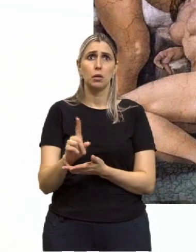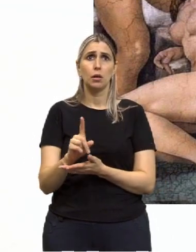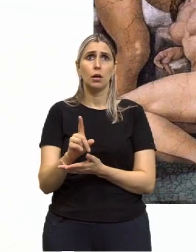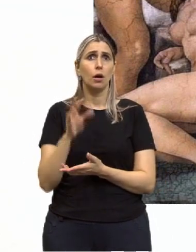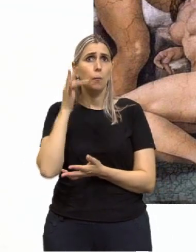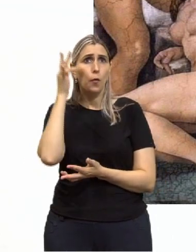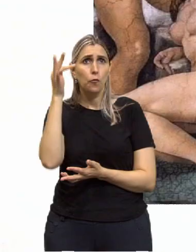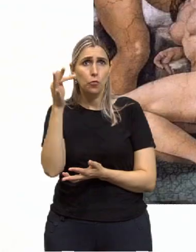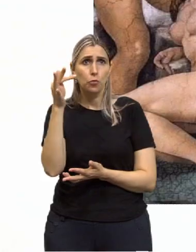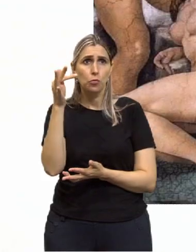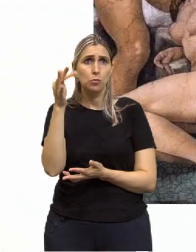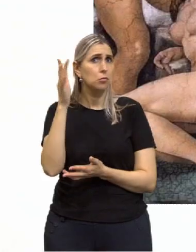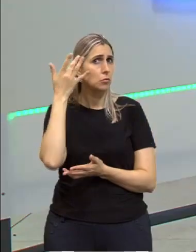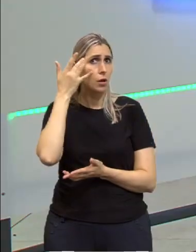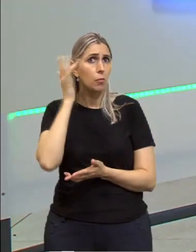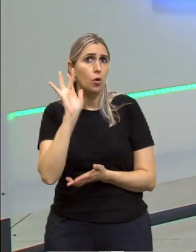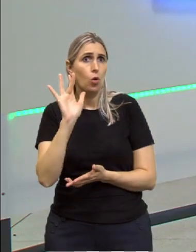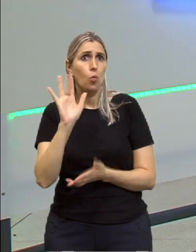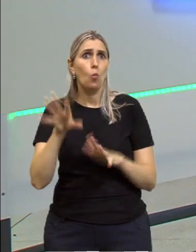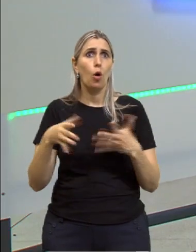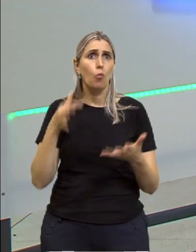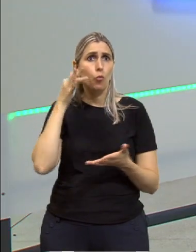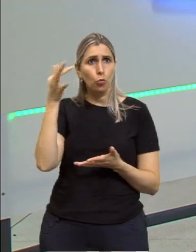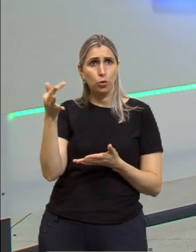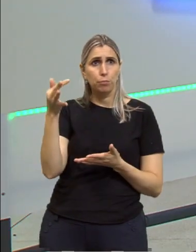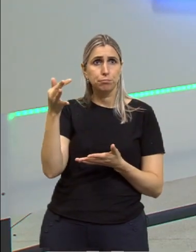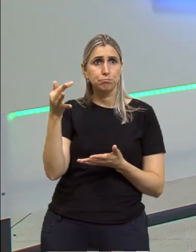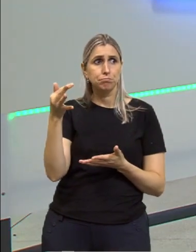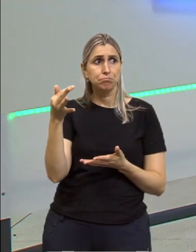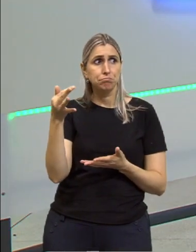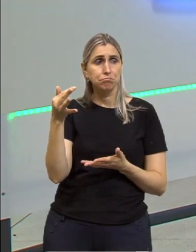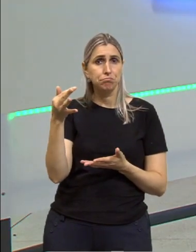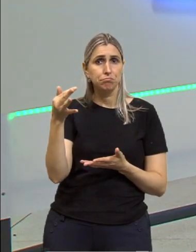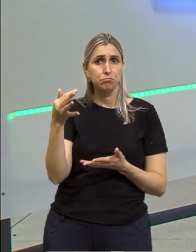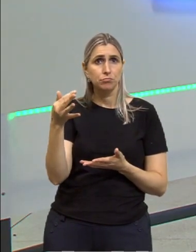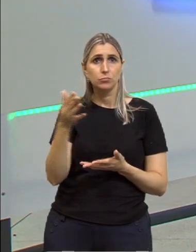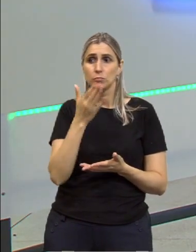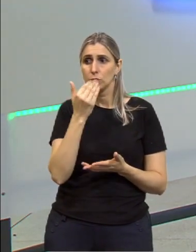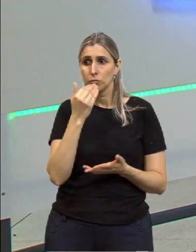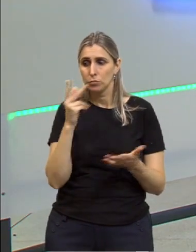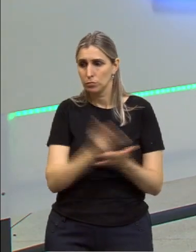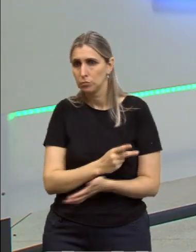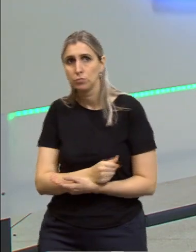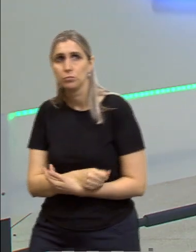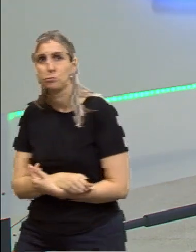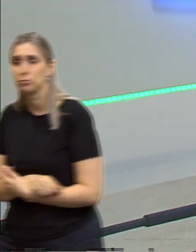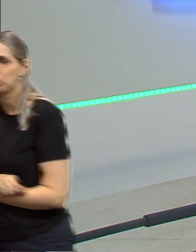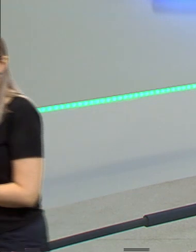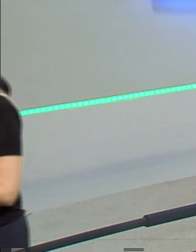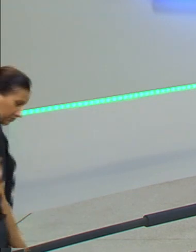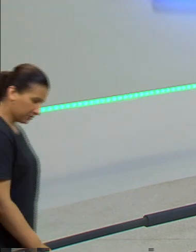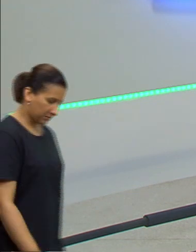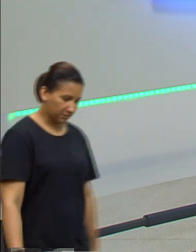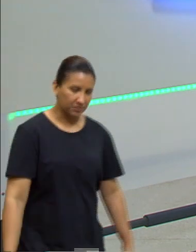fruta, no hebraico, então não sabemos exatamente que fruta era. Mas vamos lá, comeram do fruto proibido, e é interessante essa história, porque